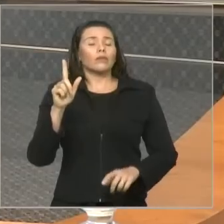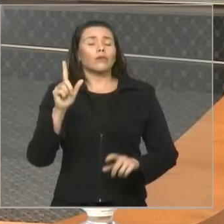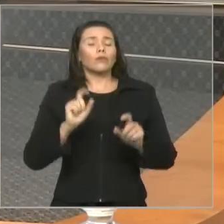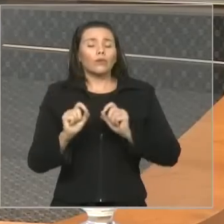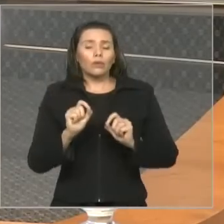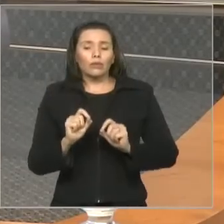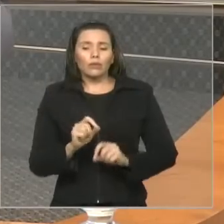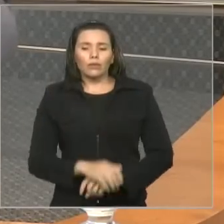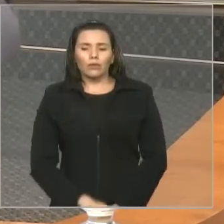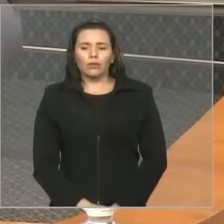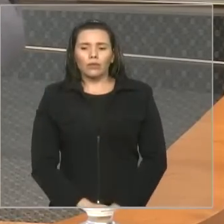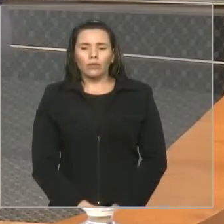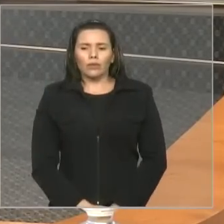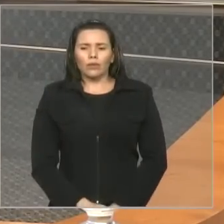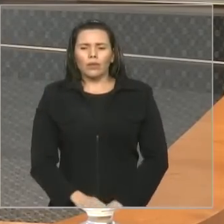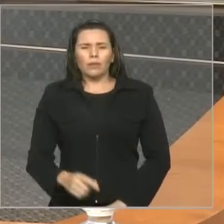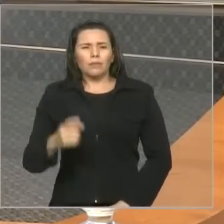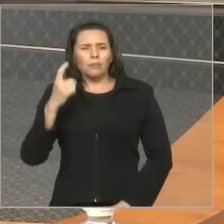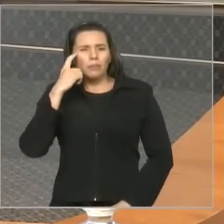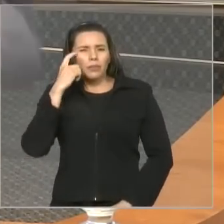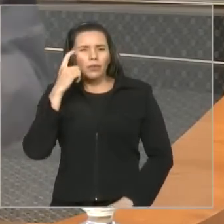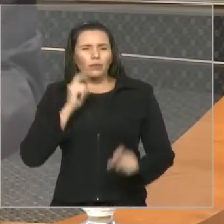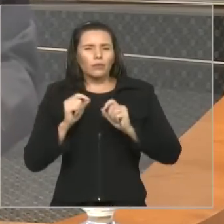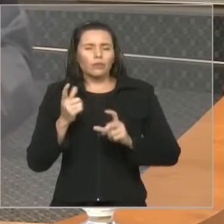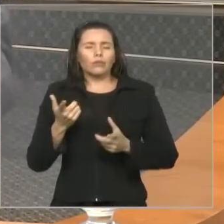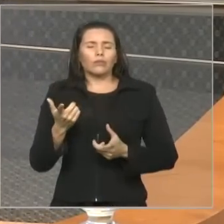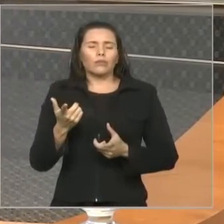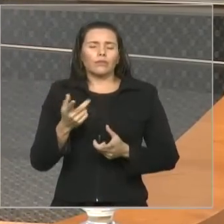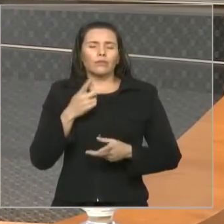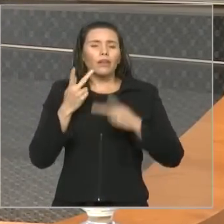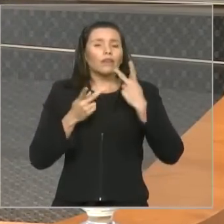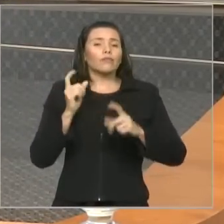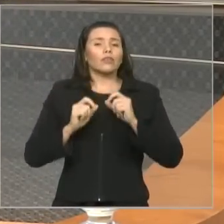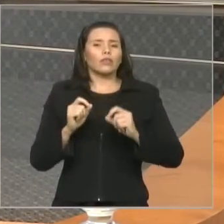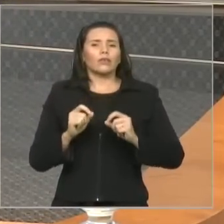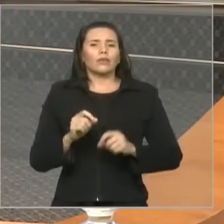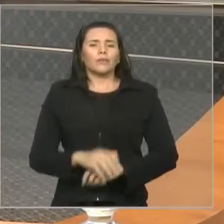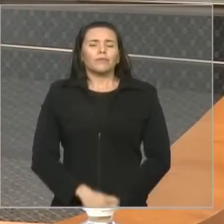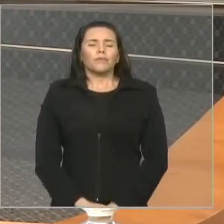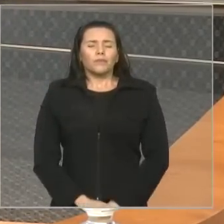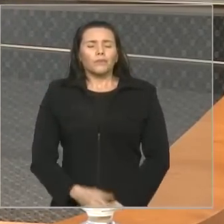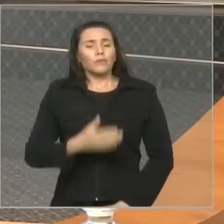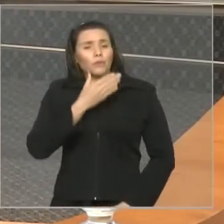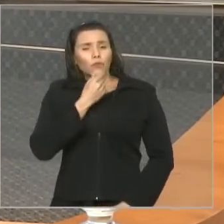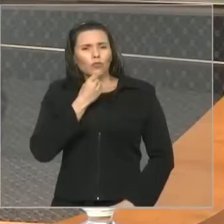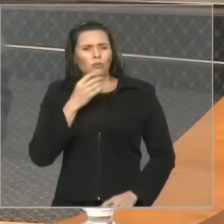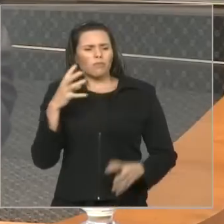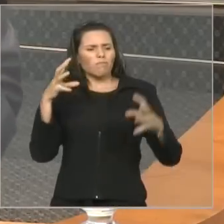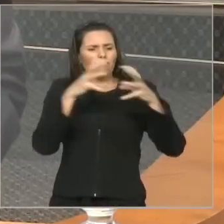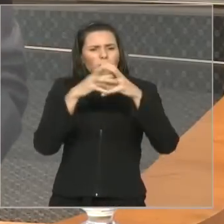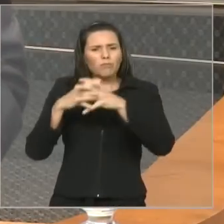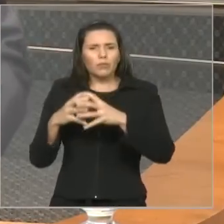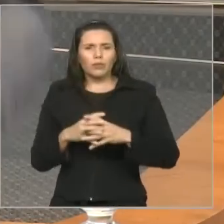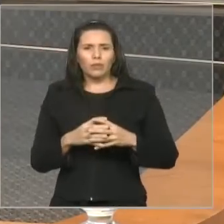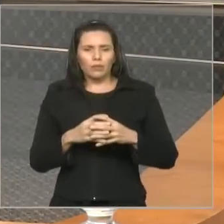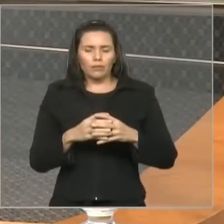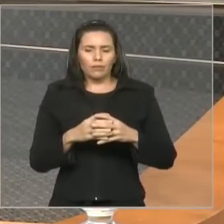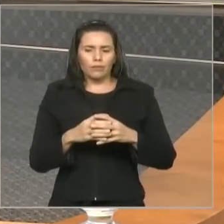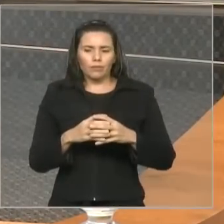se digladiavam. Era a natureza que precisava ser coordenada. E a covardia da humanidade, por não saber se arrumar,